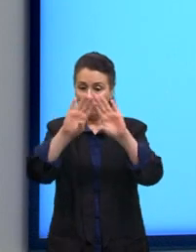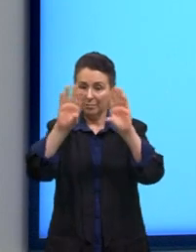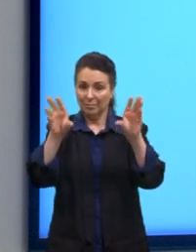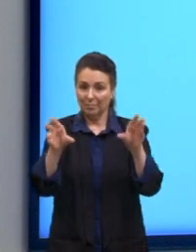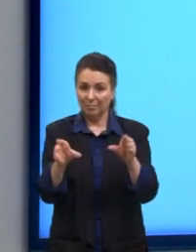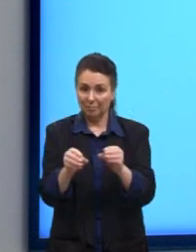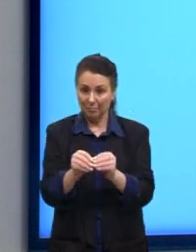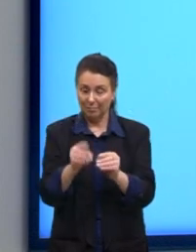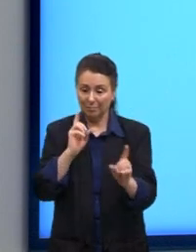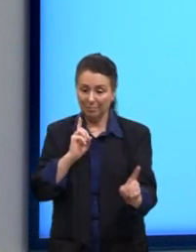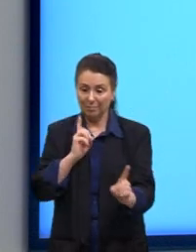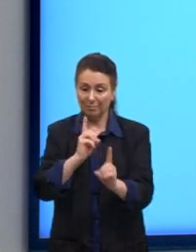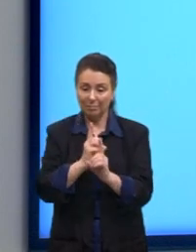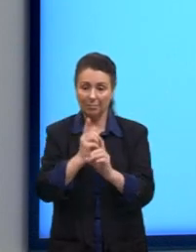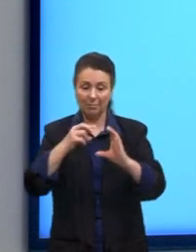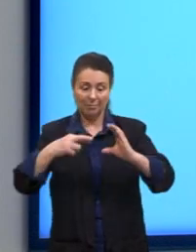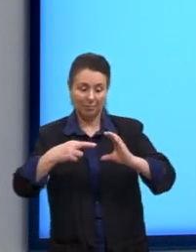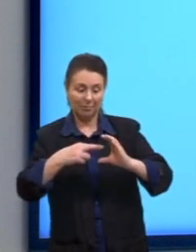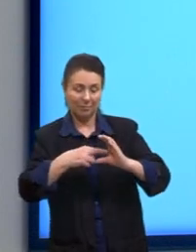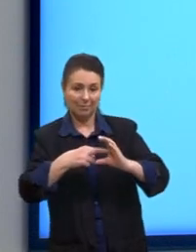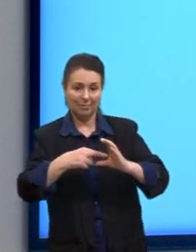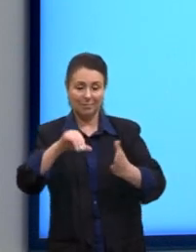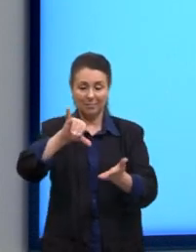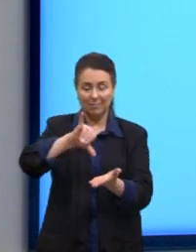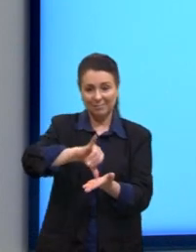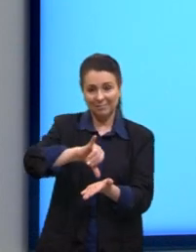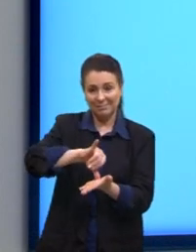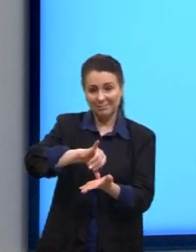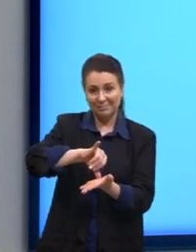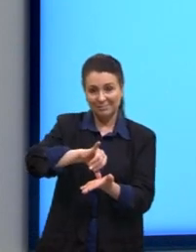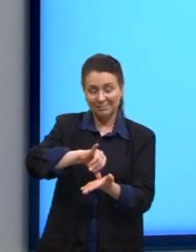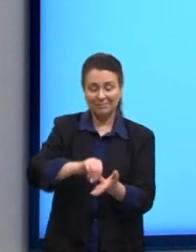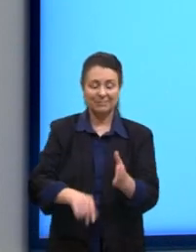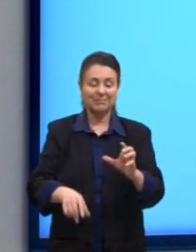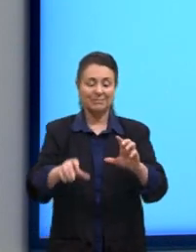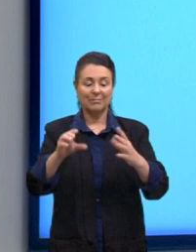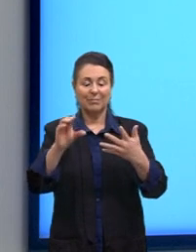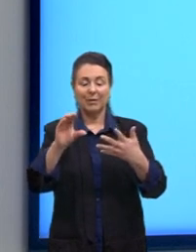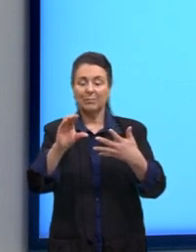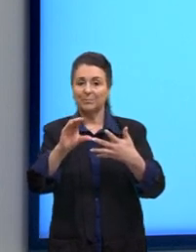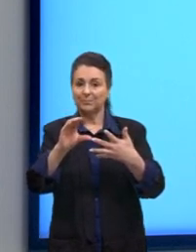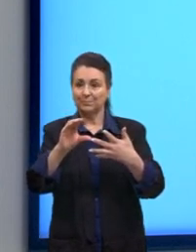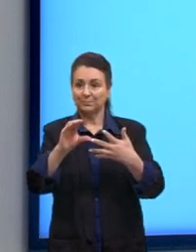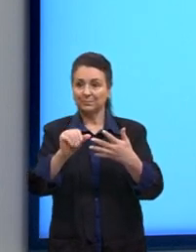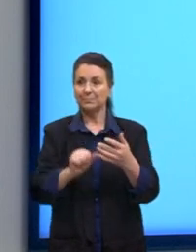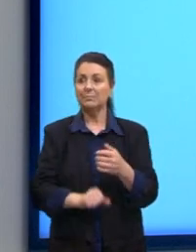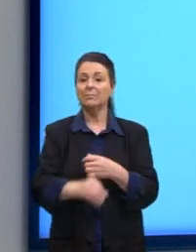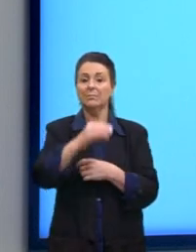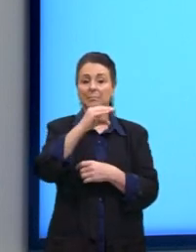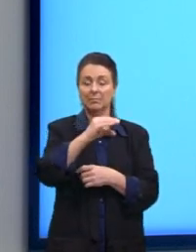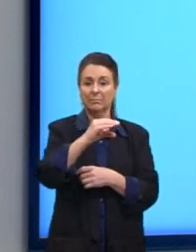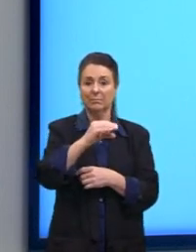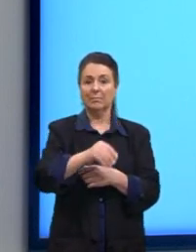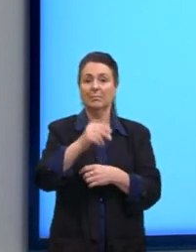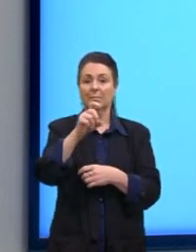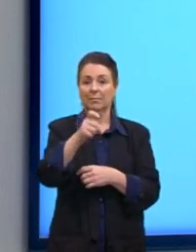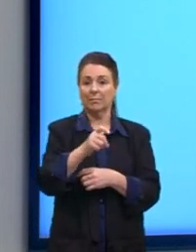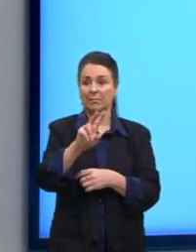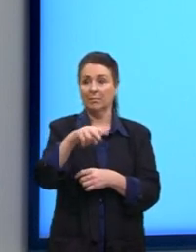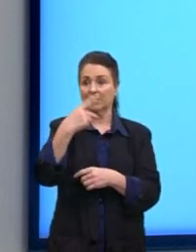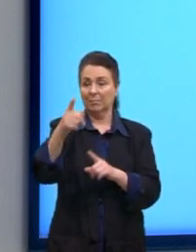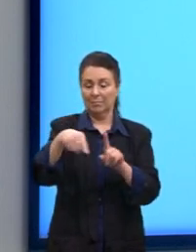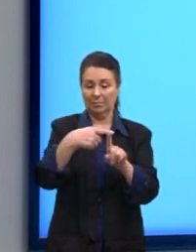para ver qual é o raio e qual é o centro. A letra C, ela traz x² mais